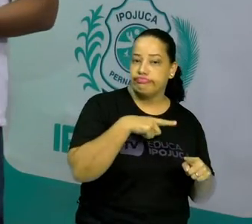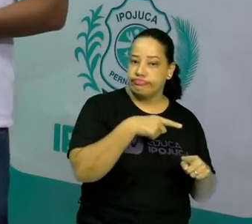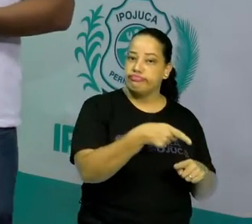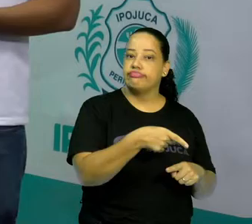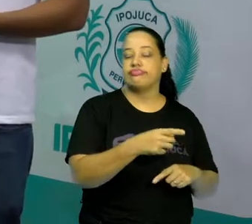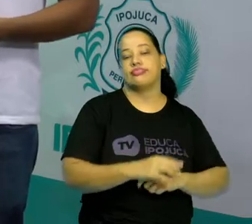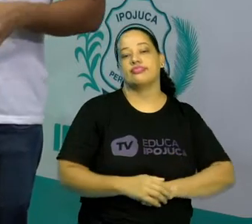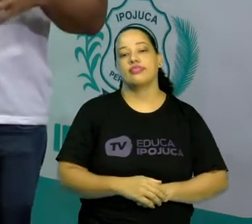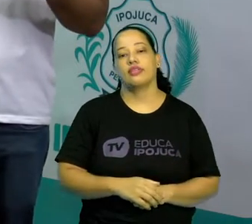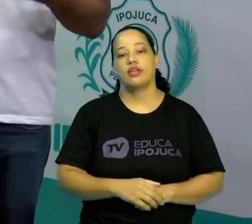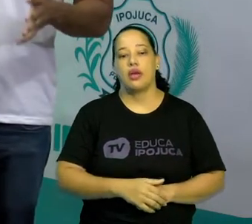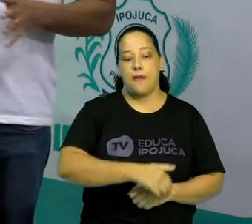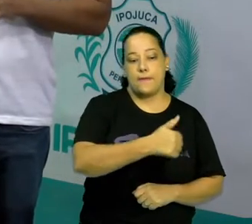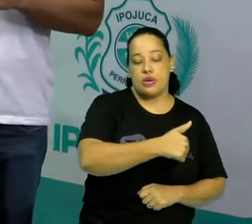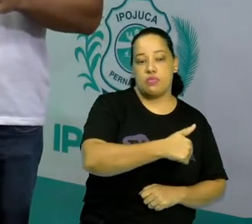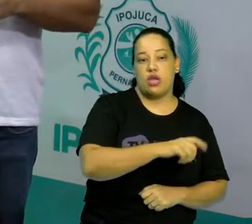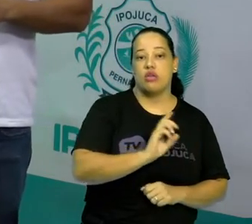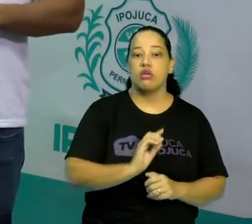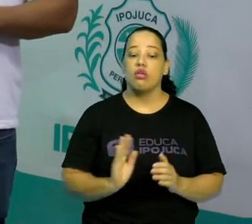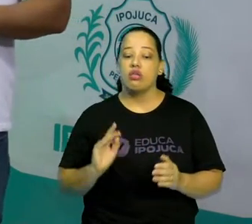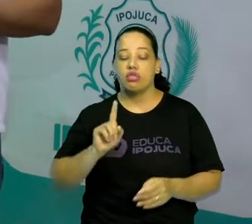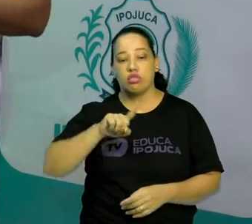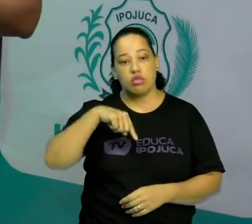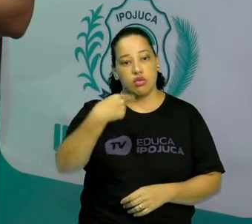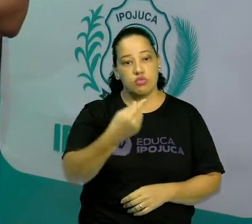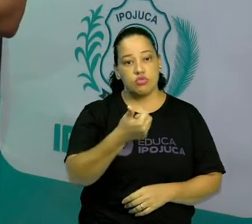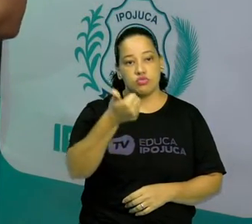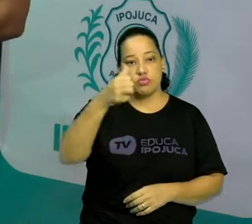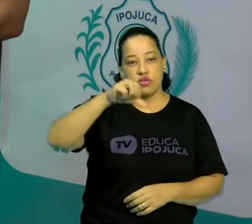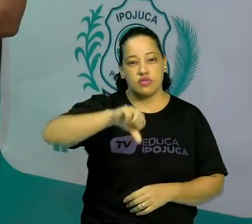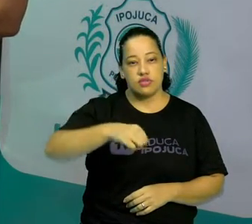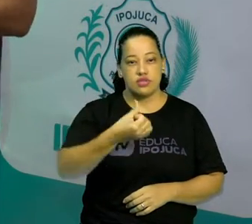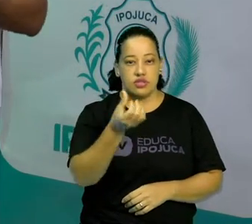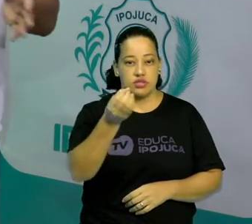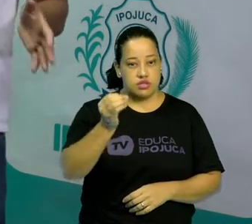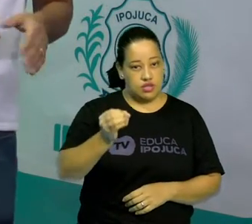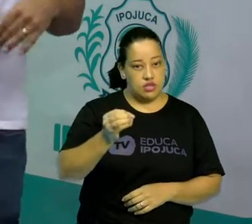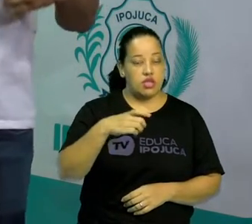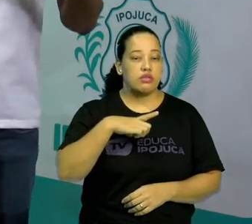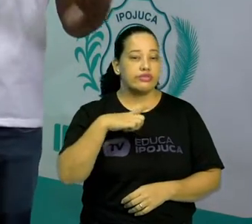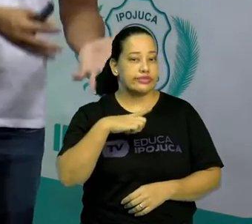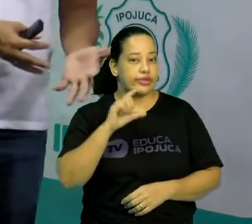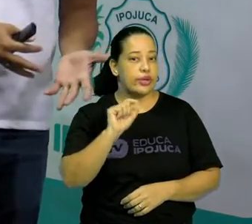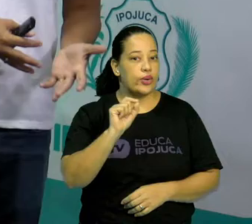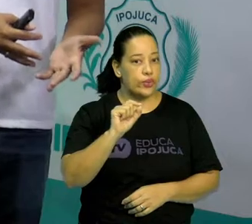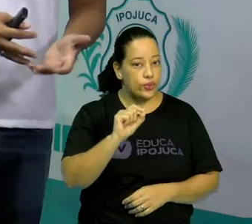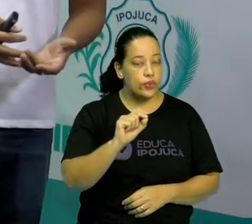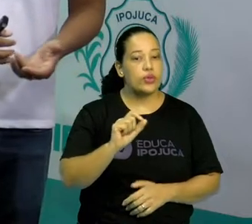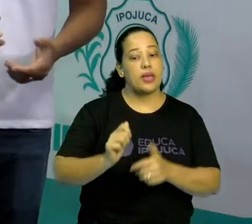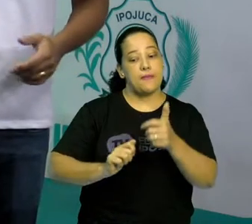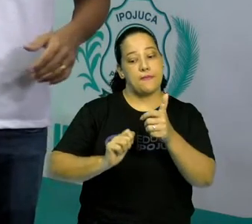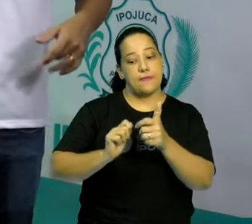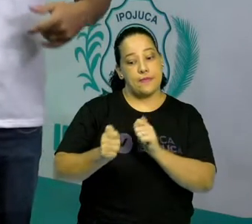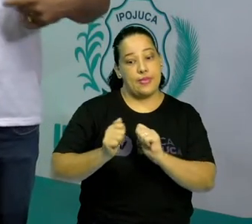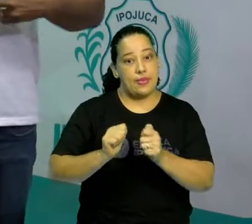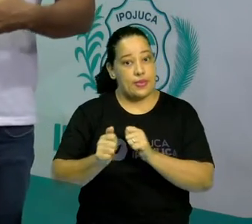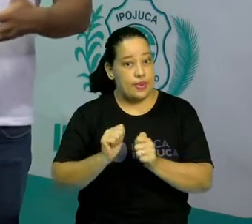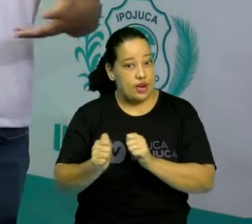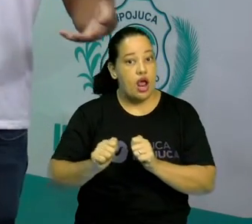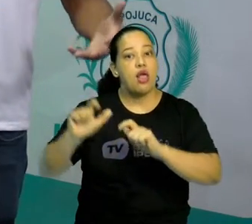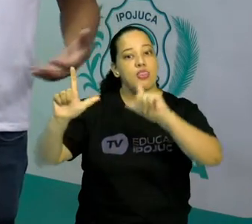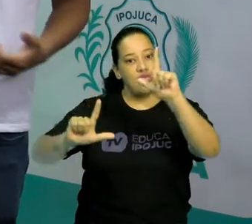eletrônicos. No final da década de 60, então, gente vai ter o primeiro videogame feito especificamente para a TV,